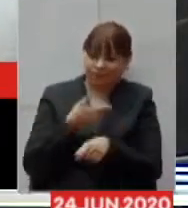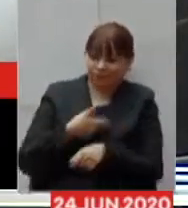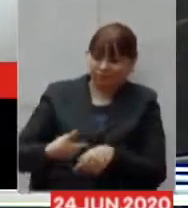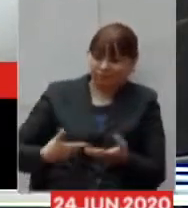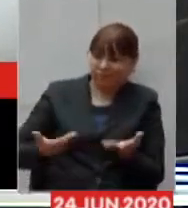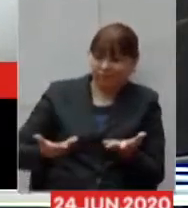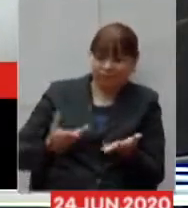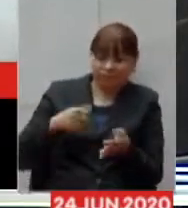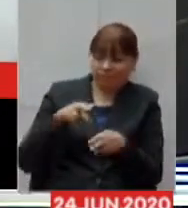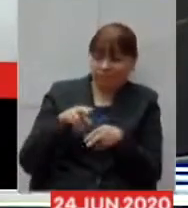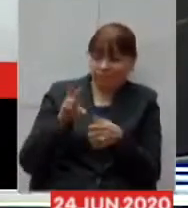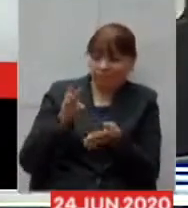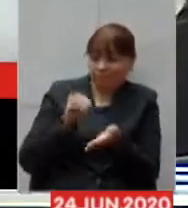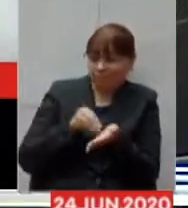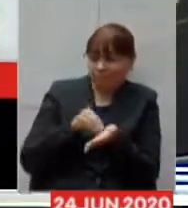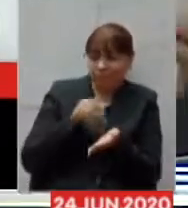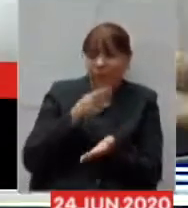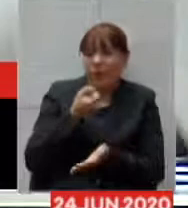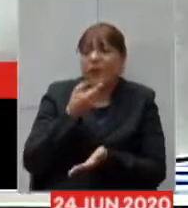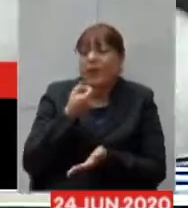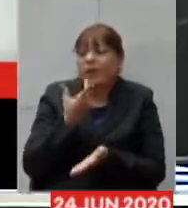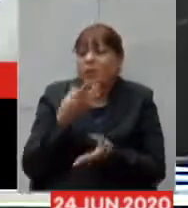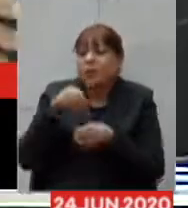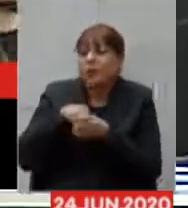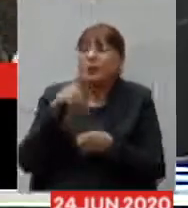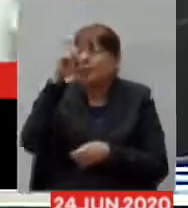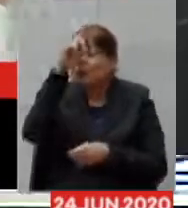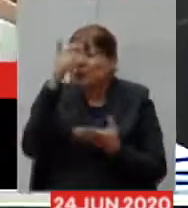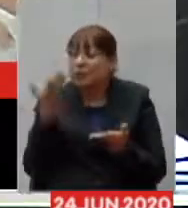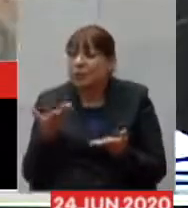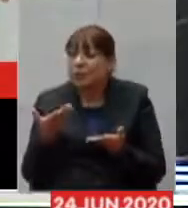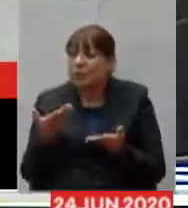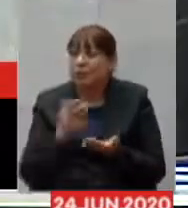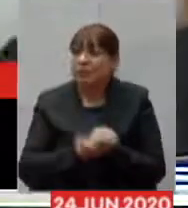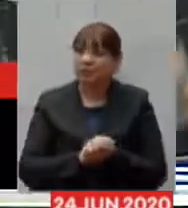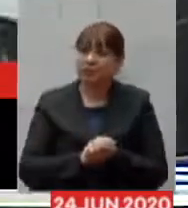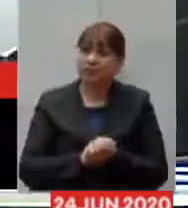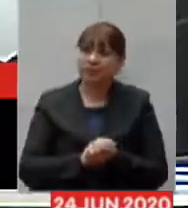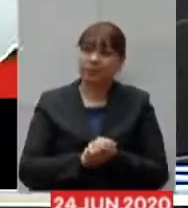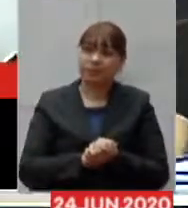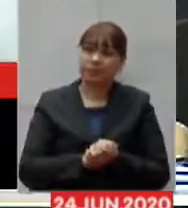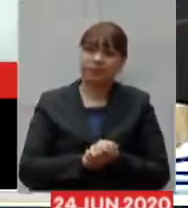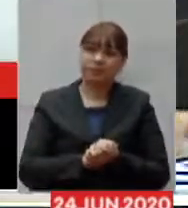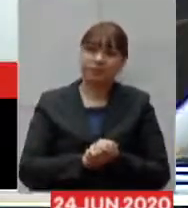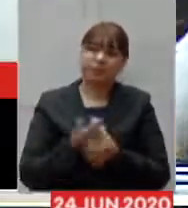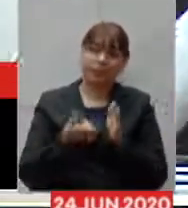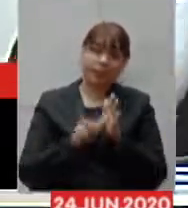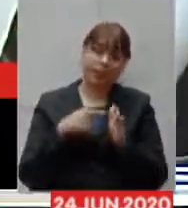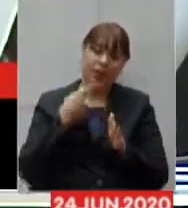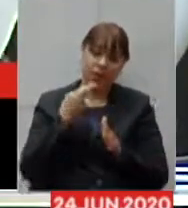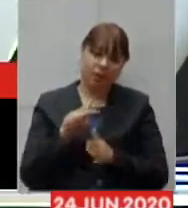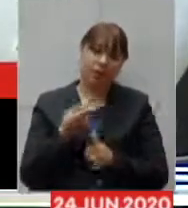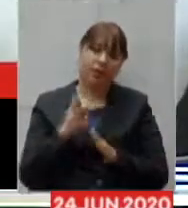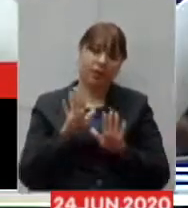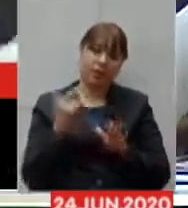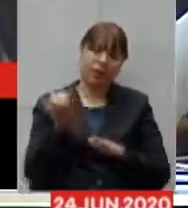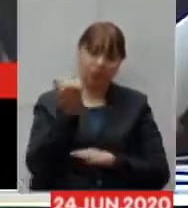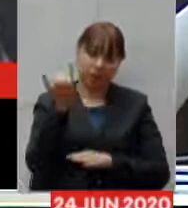falta desse medicamento nos hospitais o senhor já tocou no assunto eu também toquei mas é importante que a gente